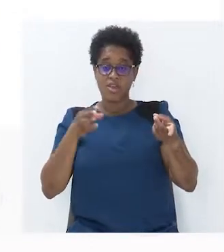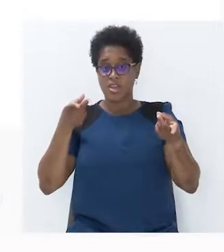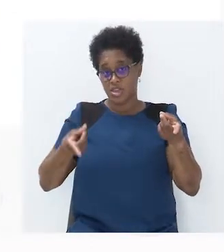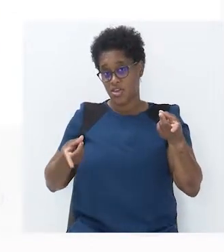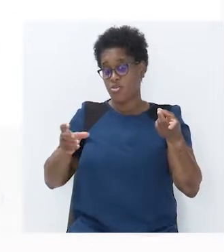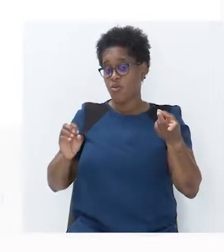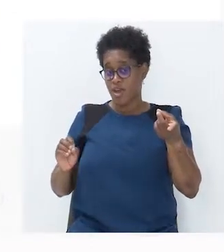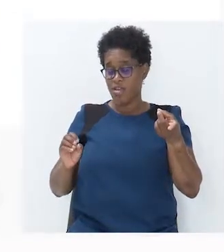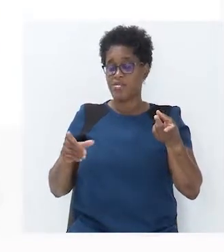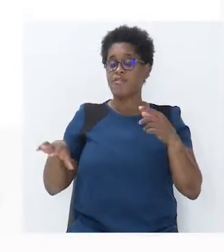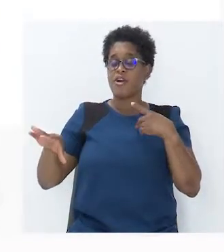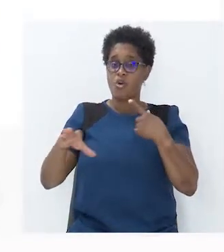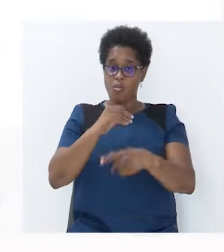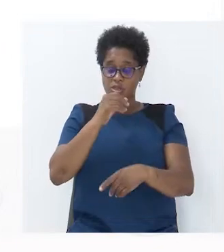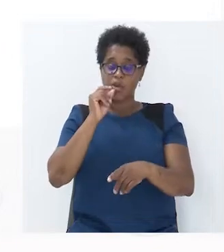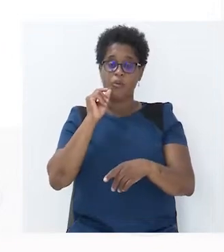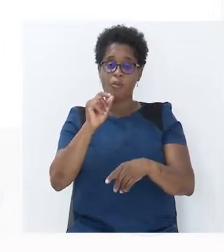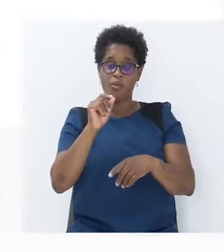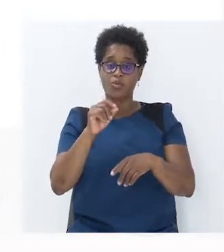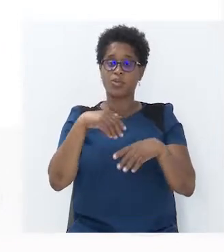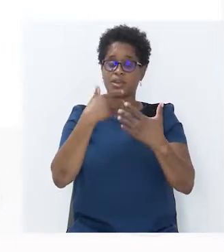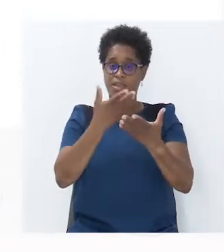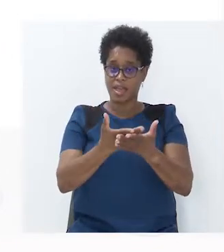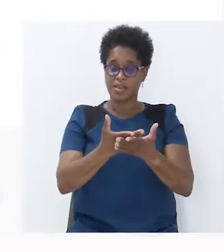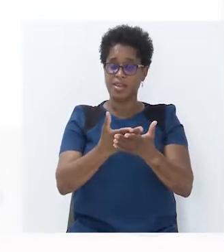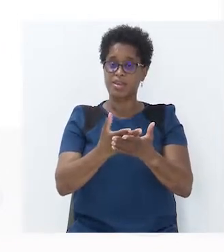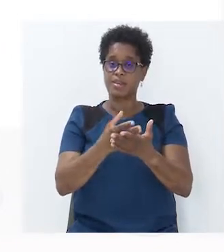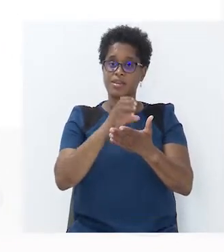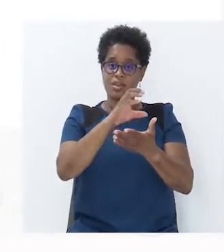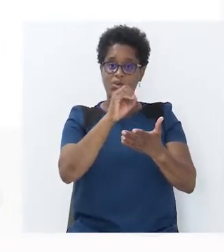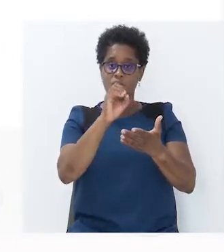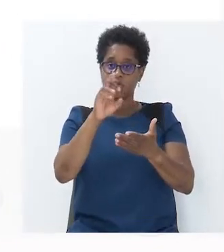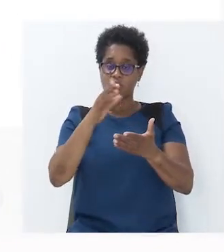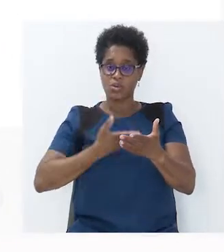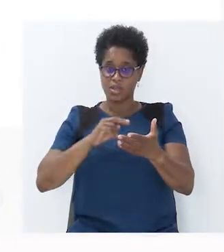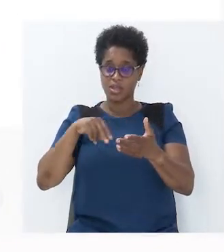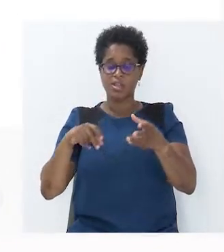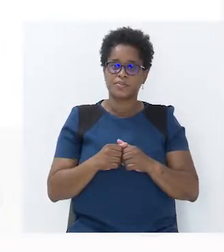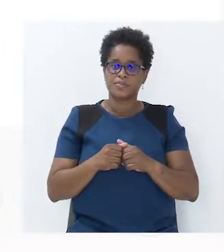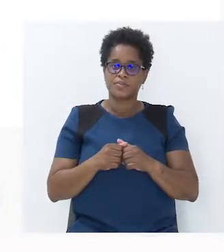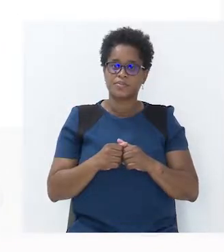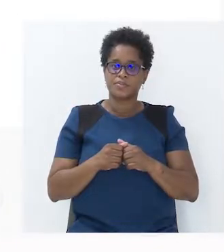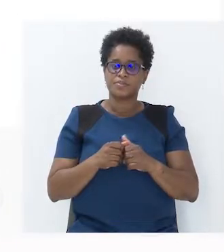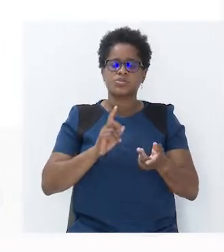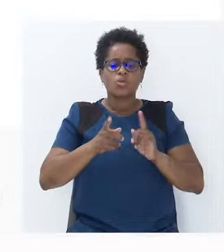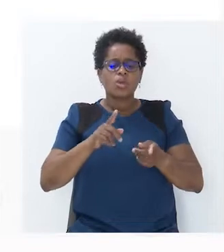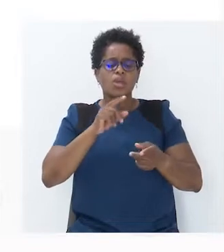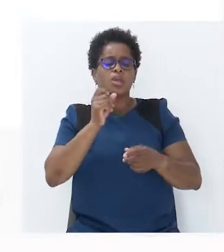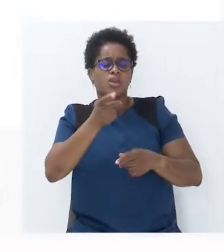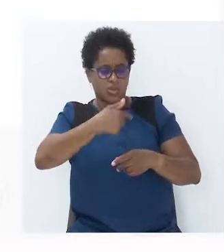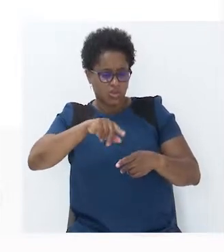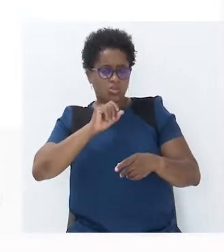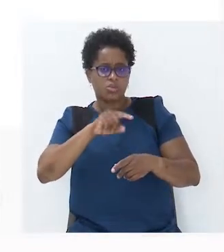Iremos obter o ponto que é dado pela coordenada 9, 90. O que é que nós podemos